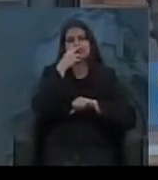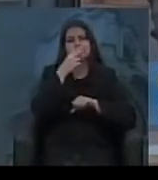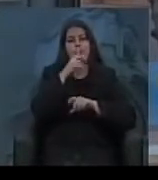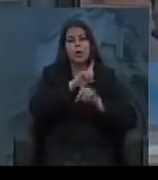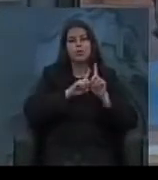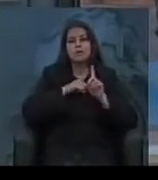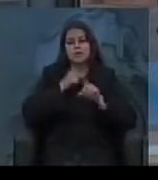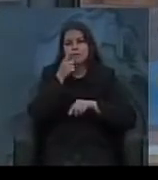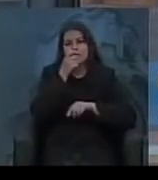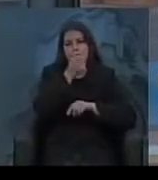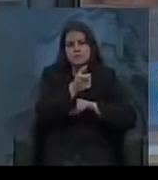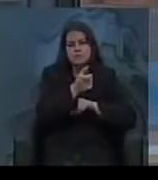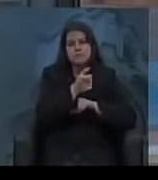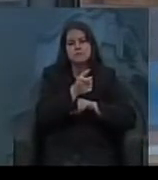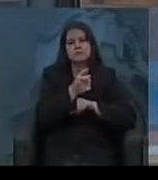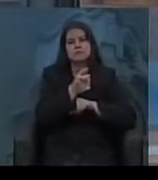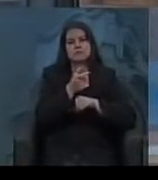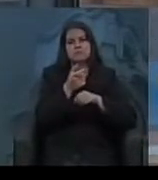de interesses,